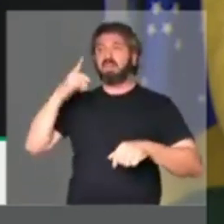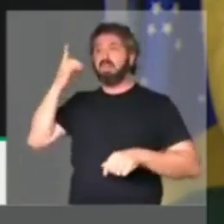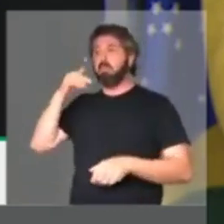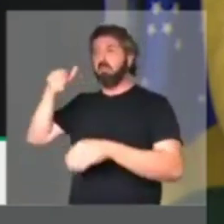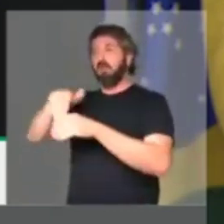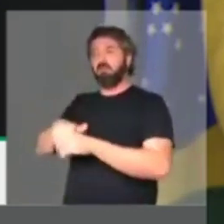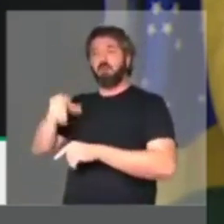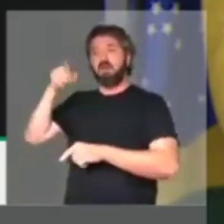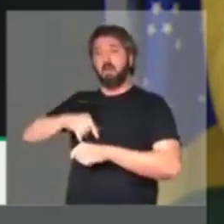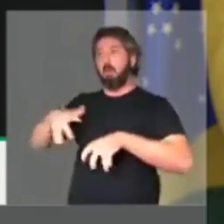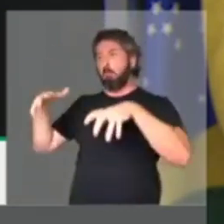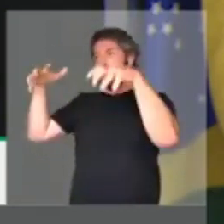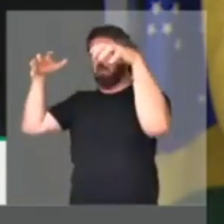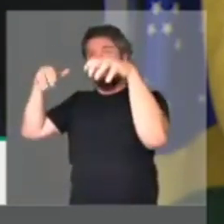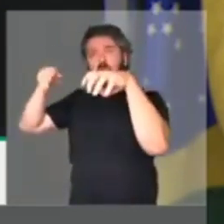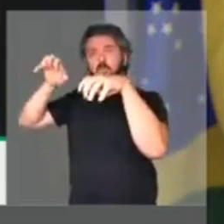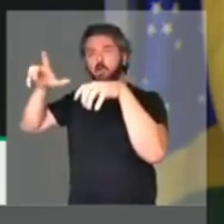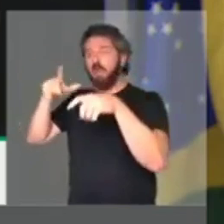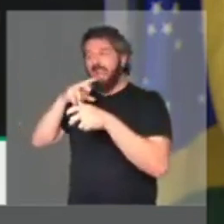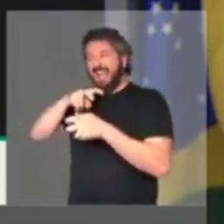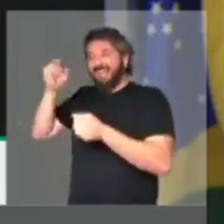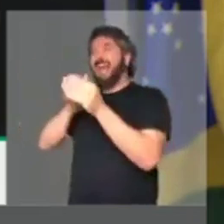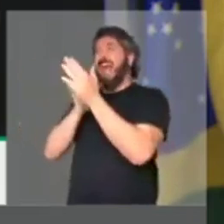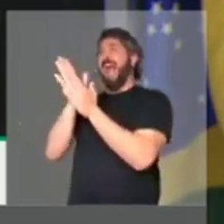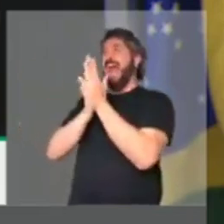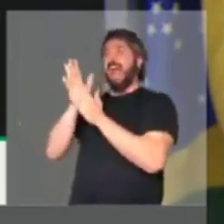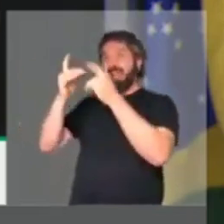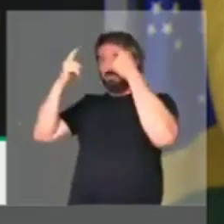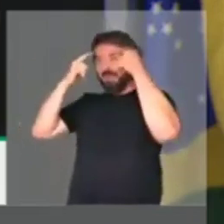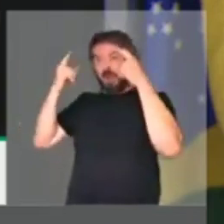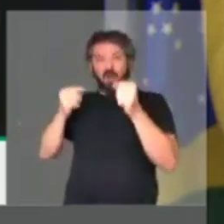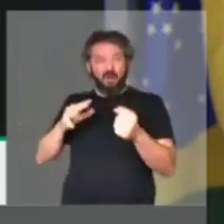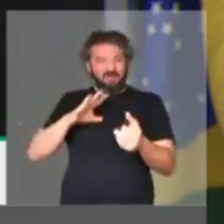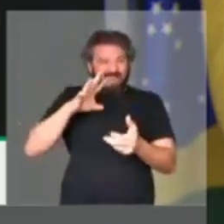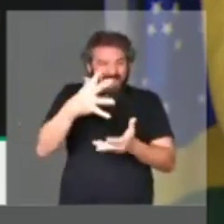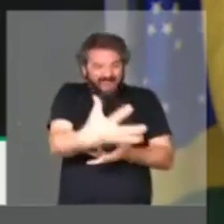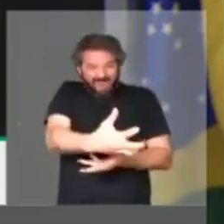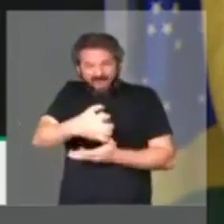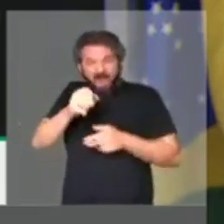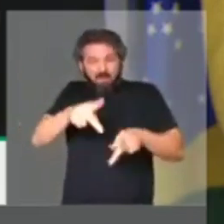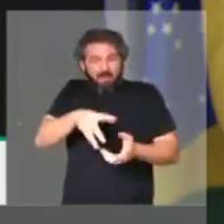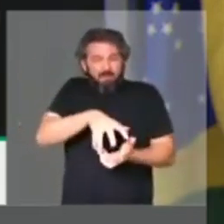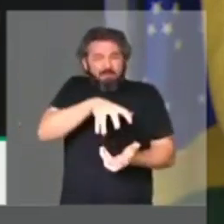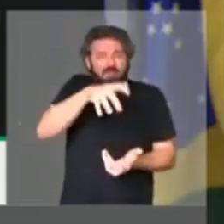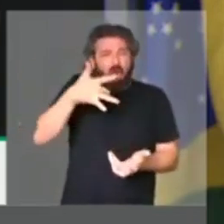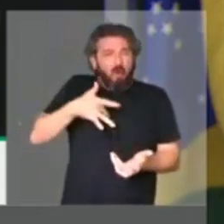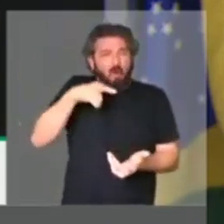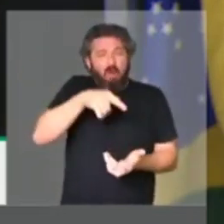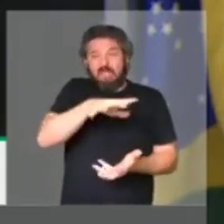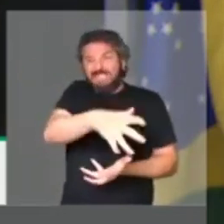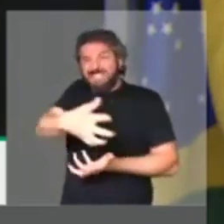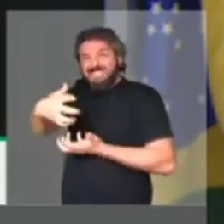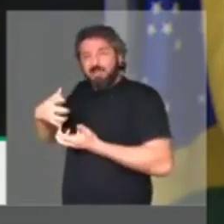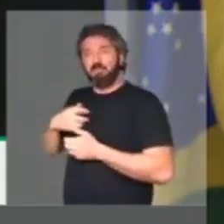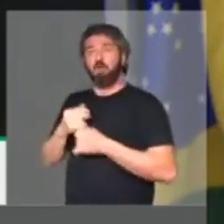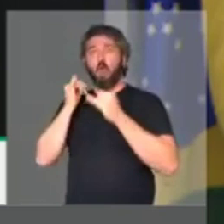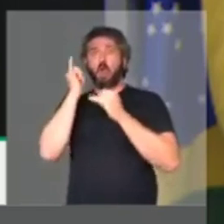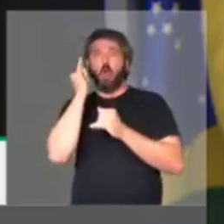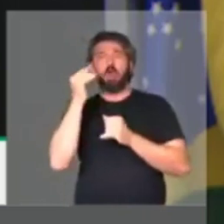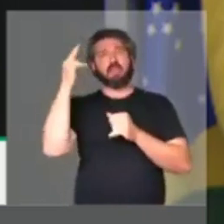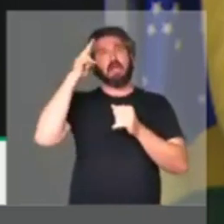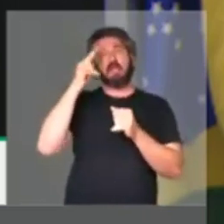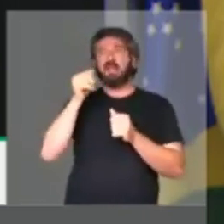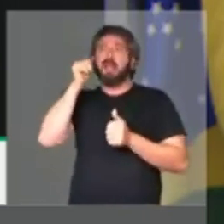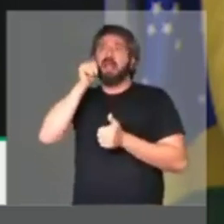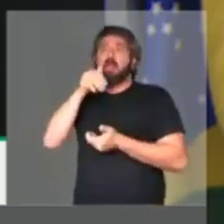os deputados que votam são os monstros morais que acordam de manhã querendo pensar em como tirar a aposentadoria do velhinho. Vamos contar histórias emocionantes aqui de